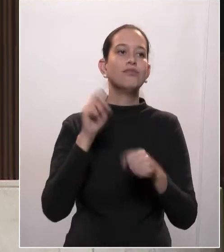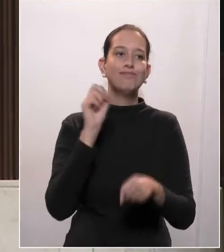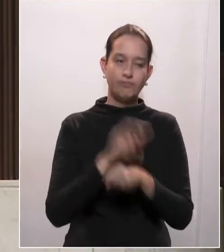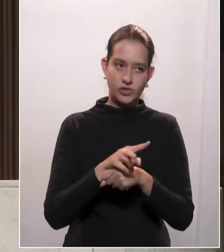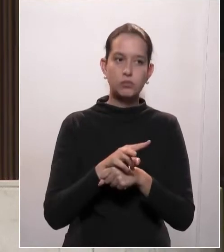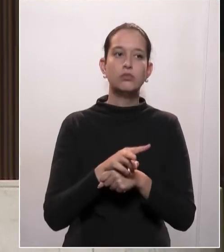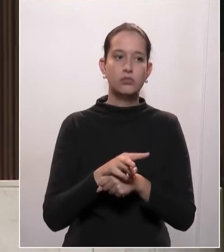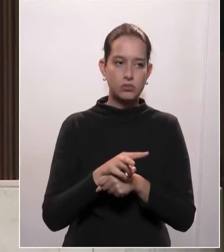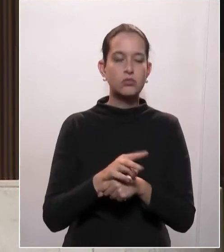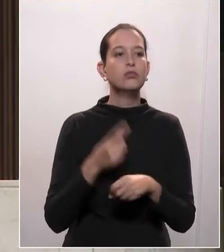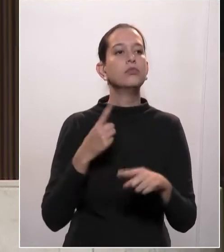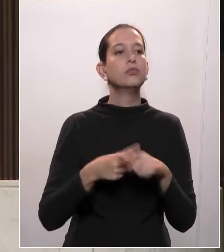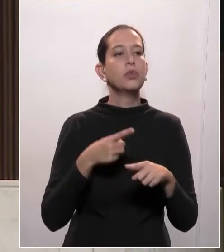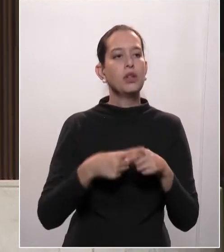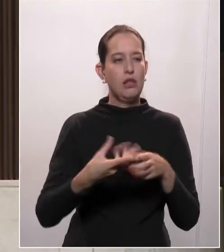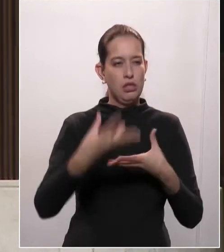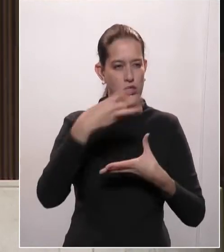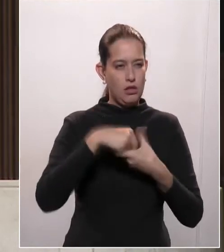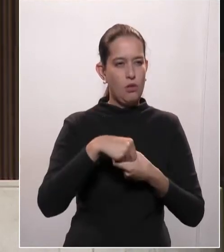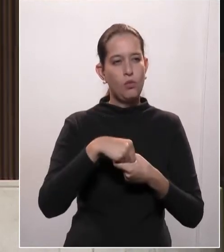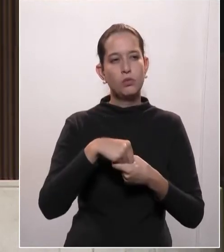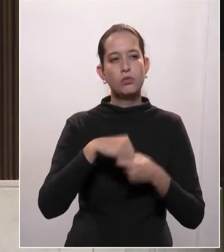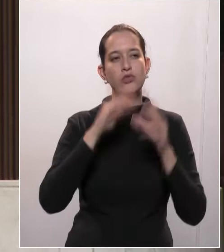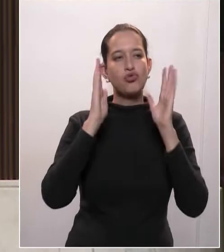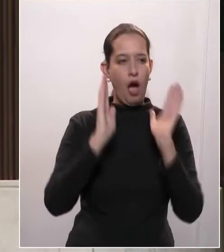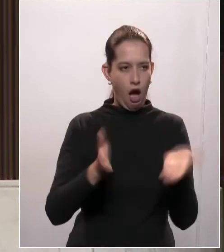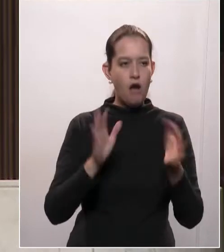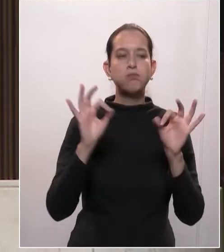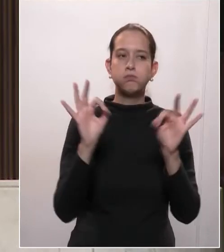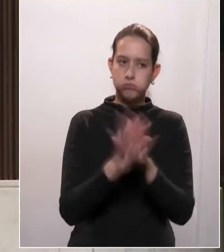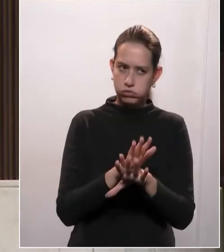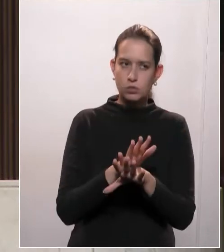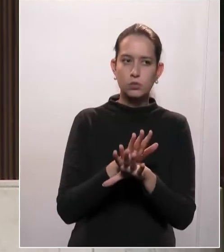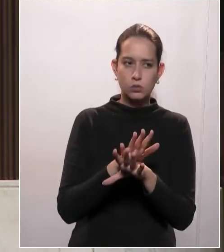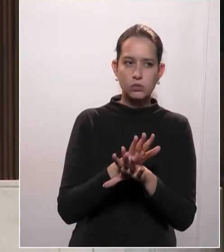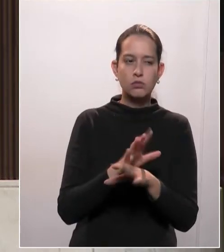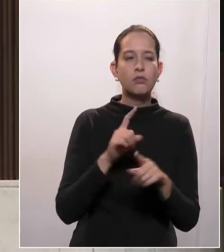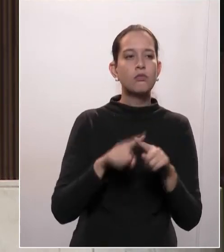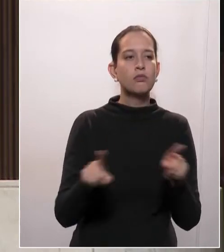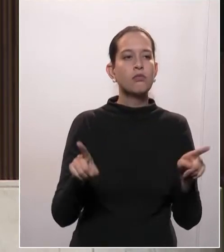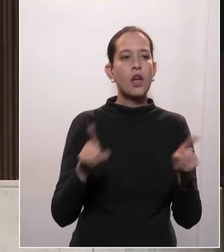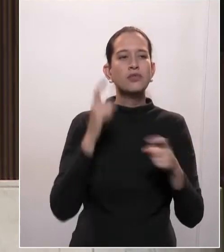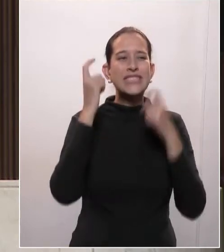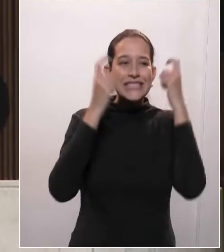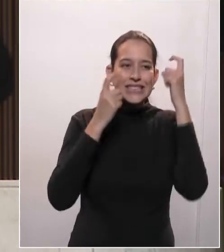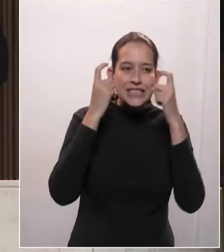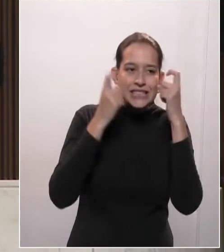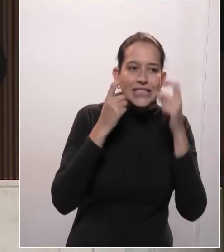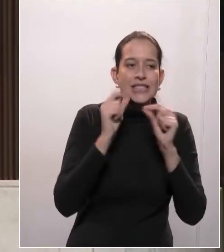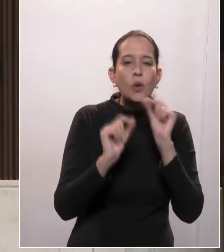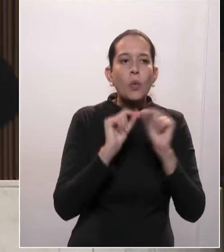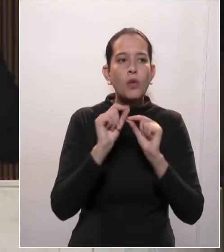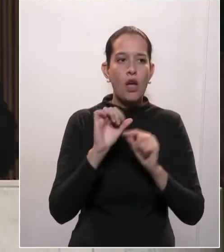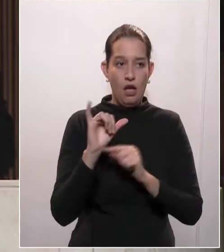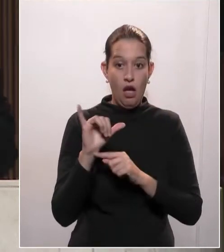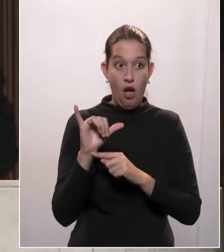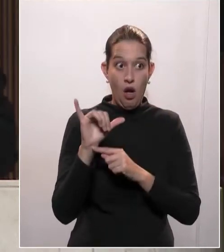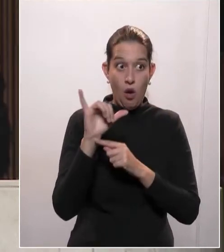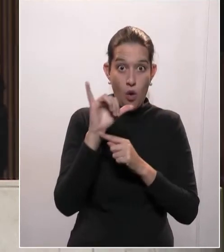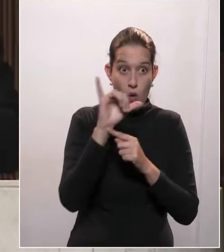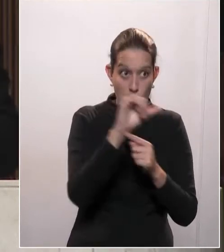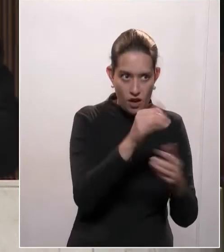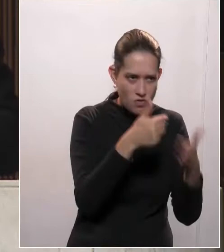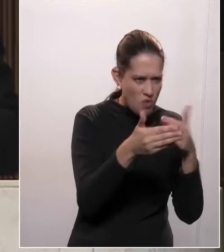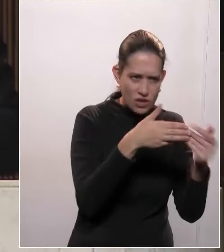centralizou os voos internacionais, todos em Pequim, num aeroporto só, e lá monitora todos que chegam